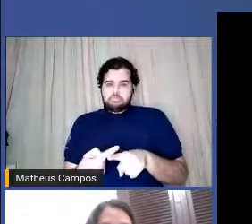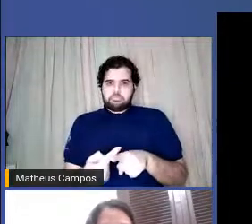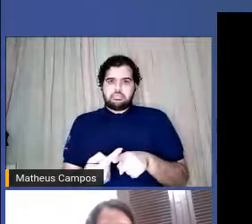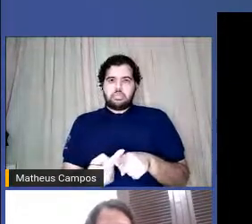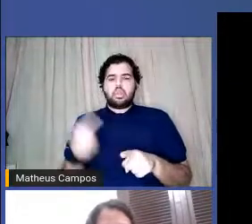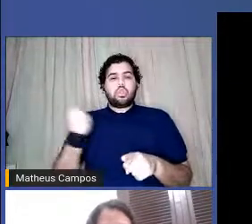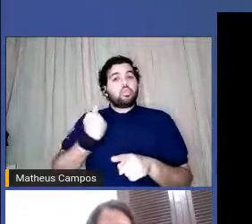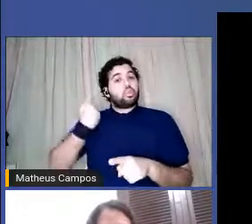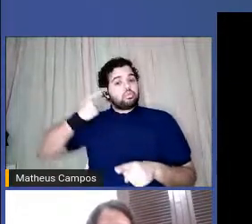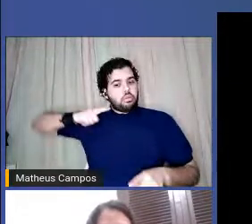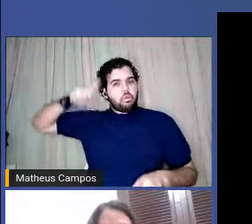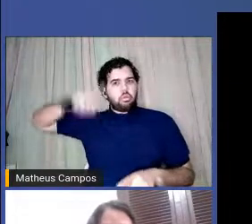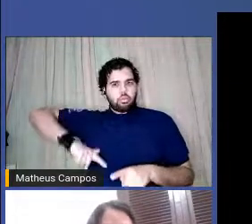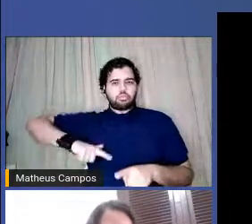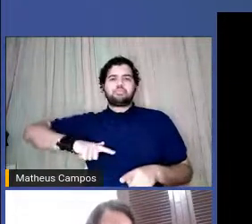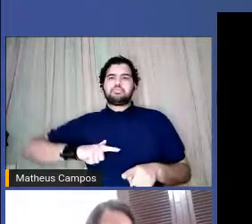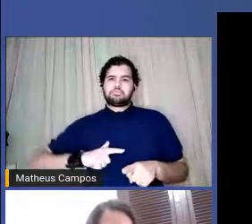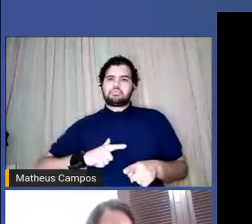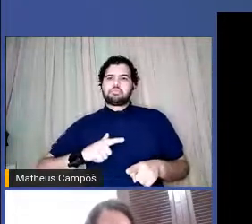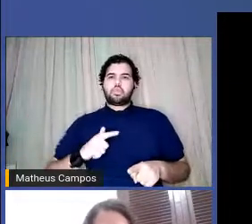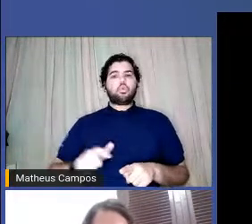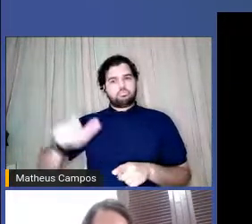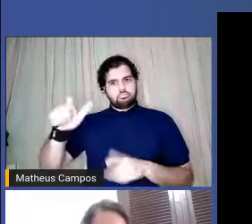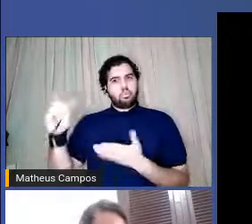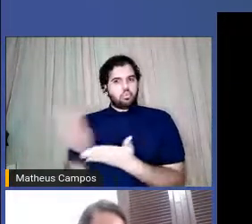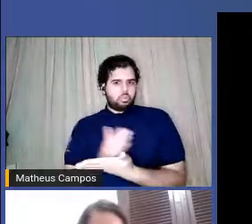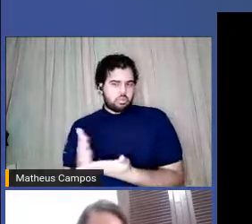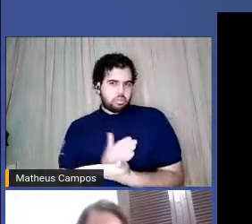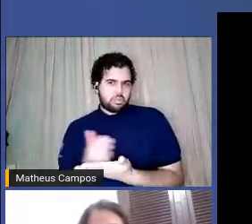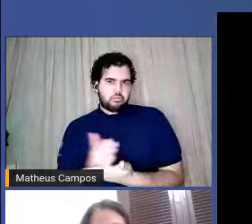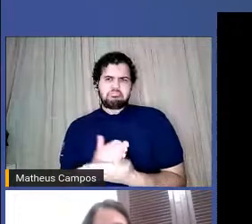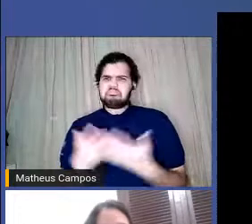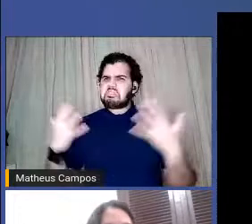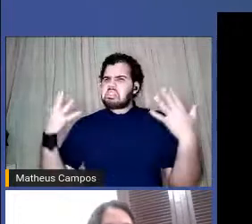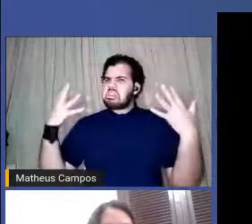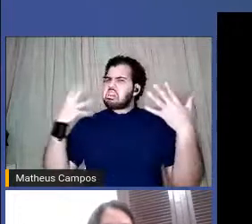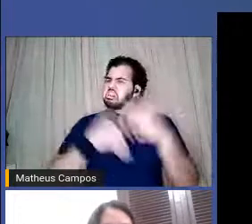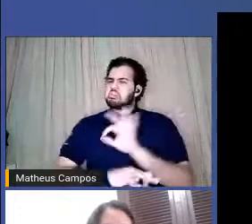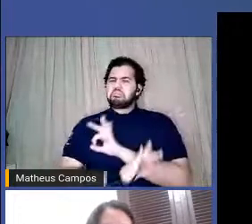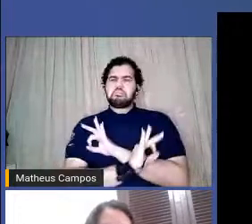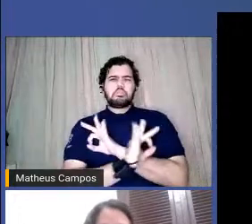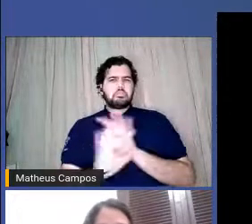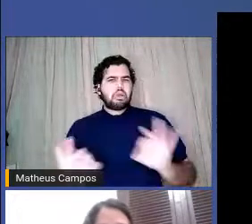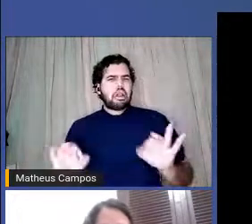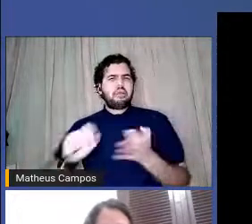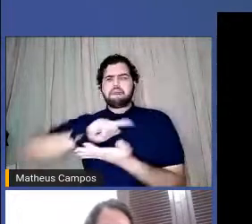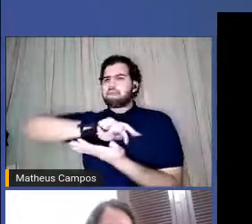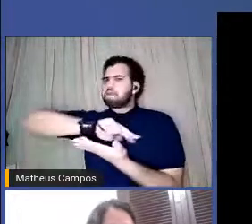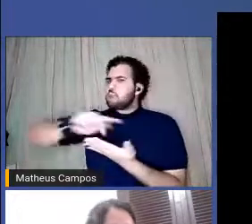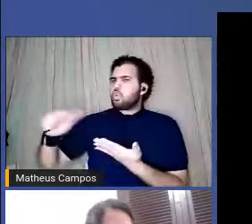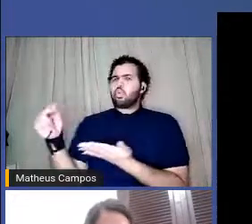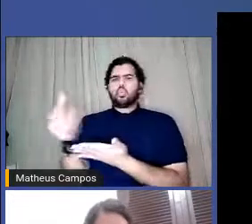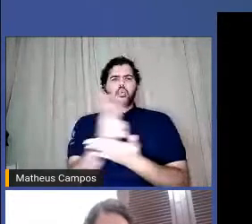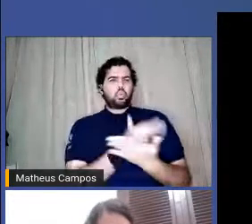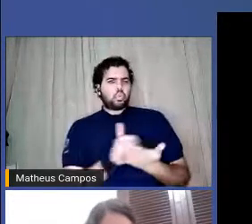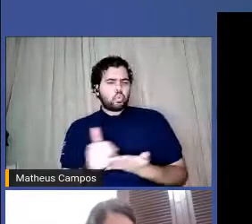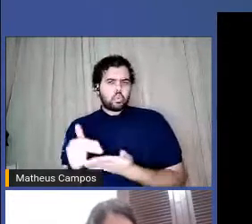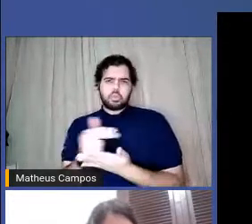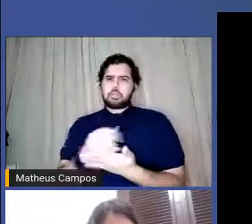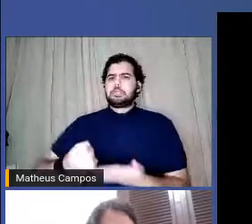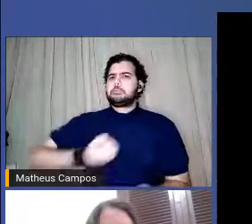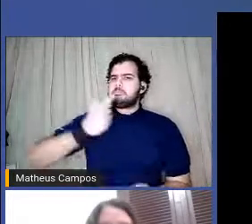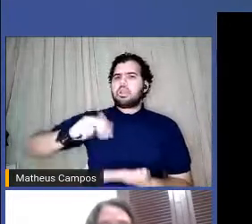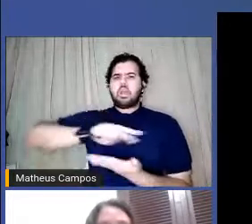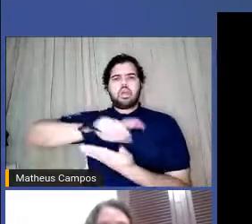conseguiu um livro que está lindíssimo, cheio de ilustrações, de poesia, de várias mulheres de